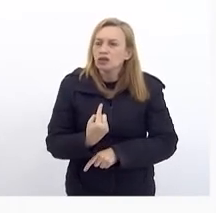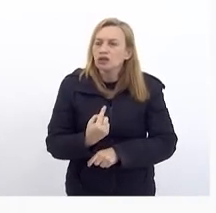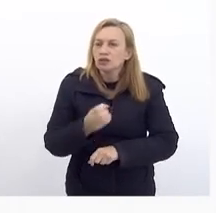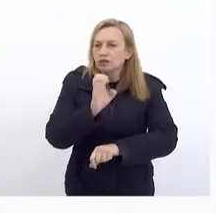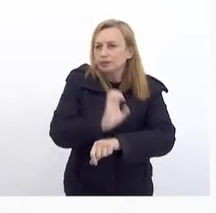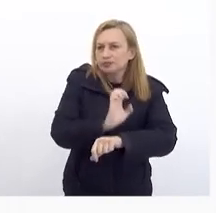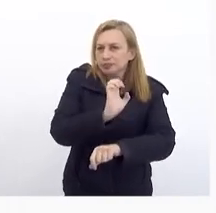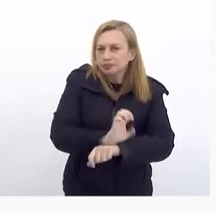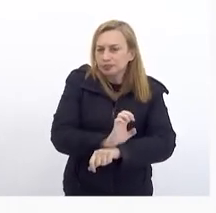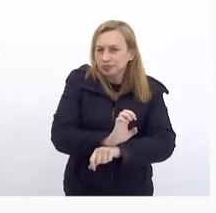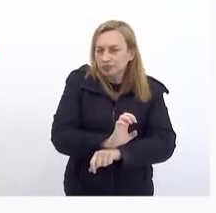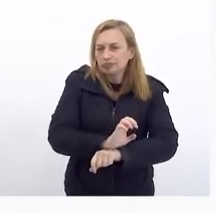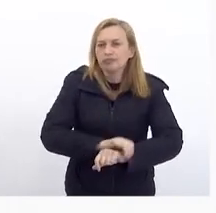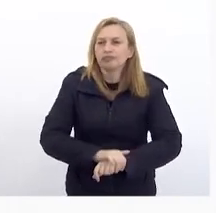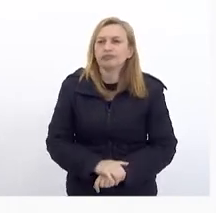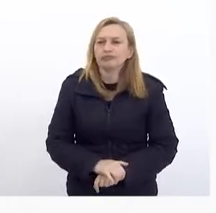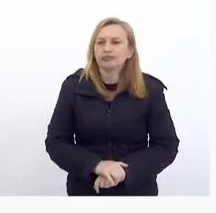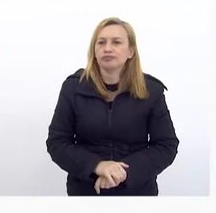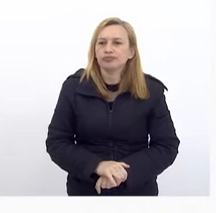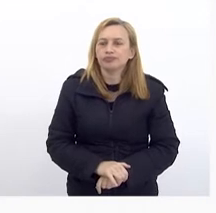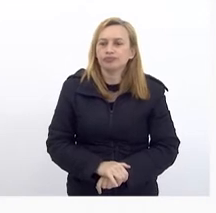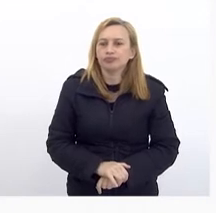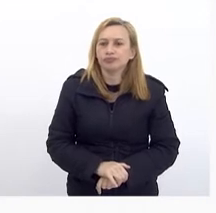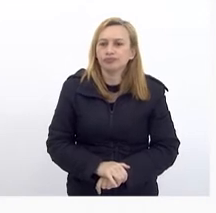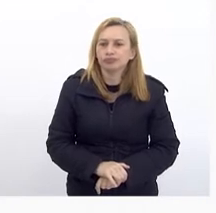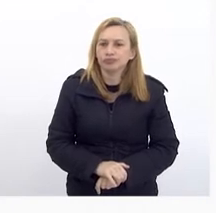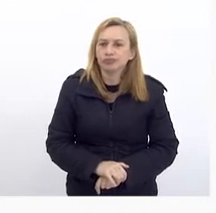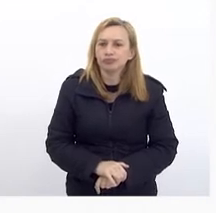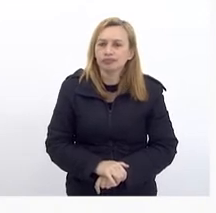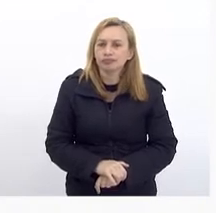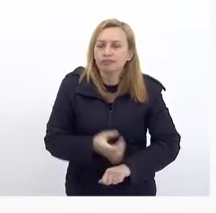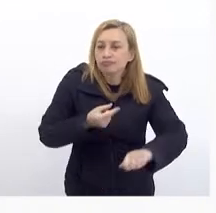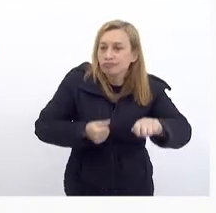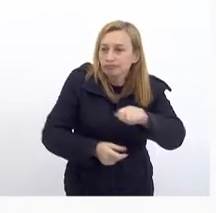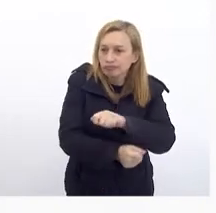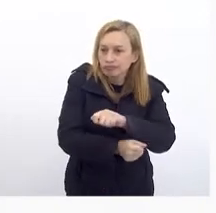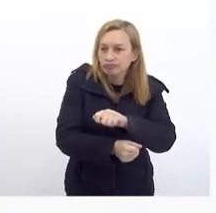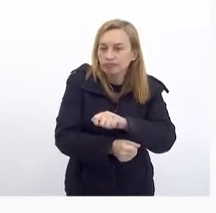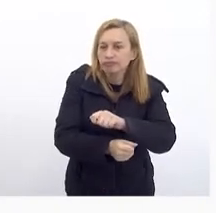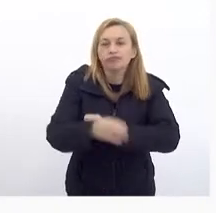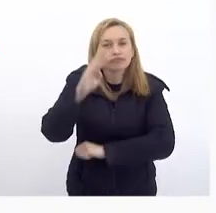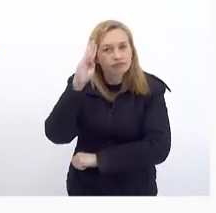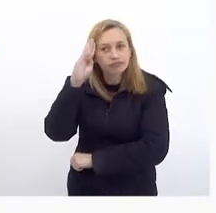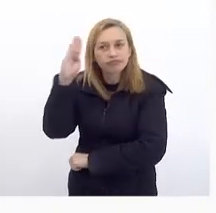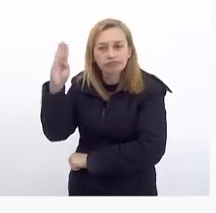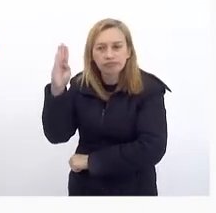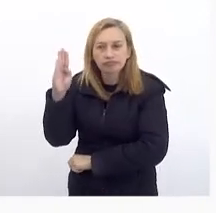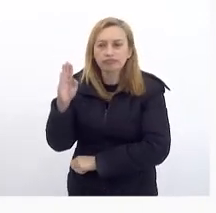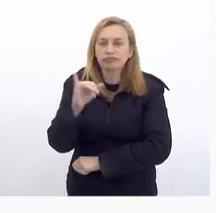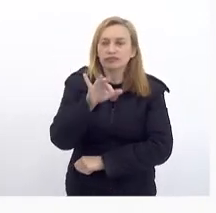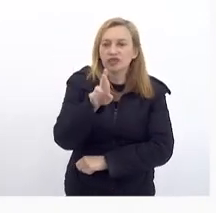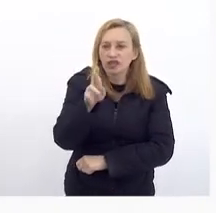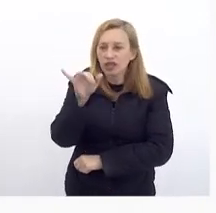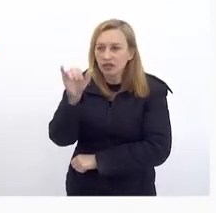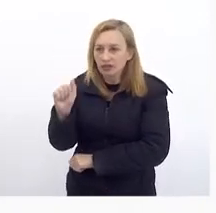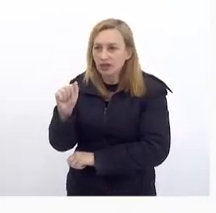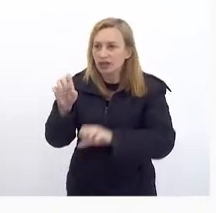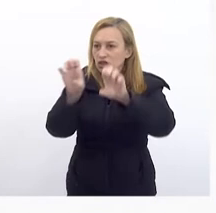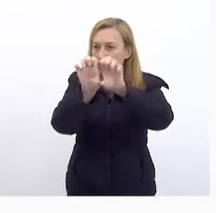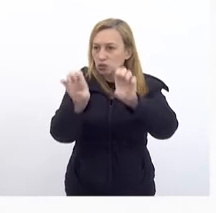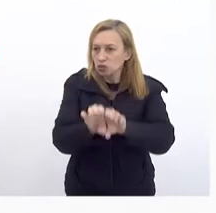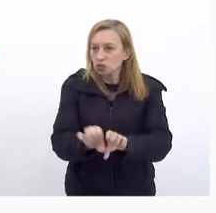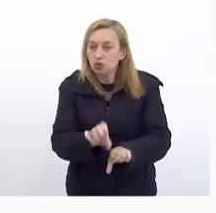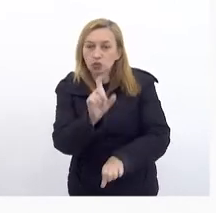Como mola Indutora Está investindo Principalmente Na infraestrutura Que é